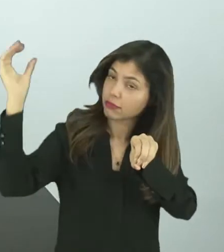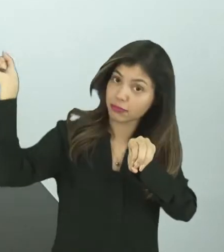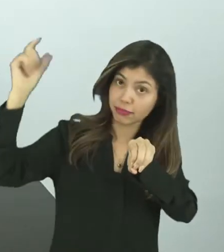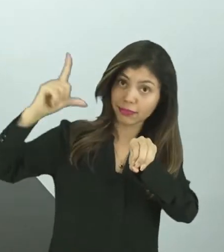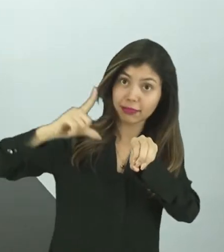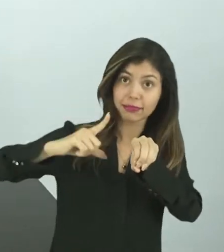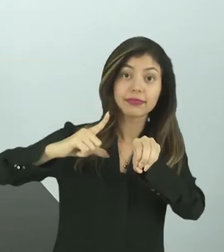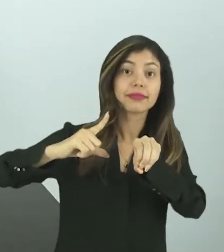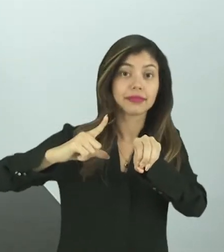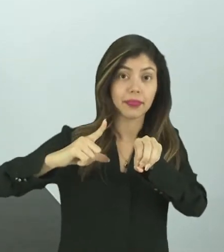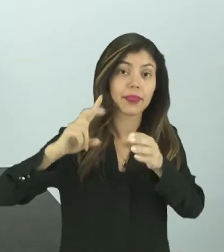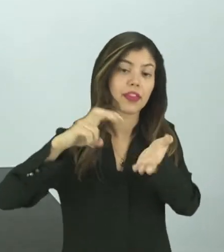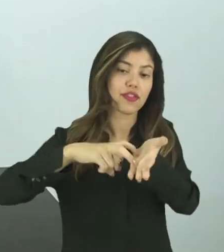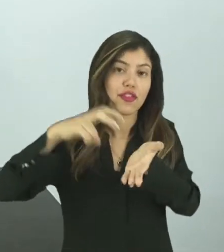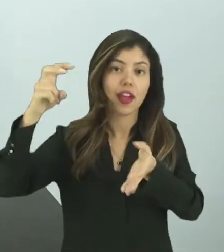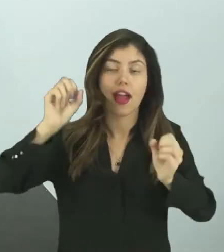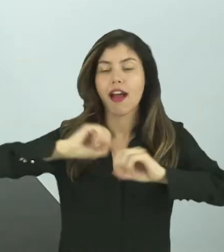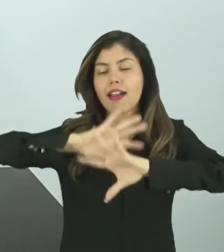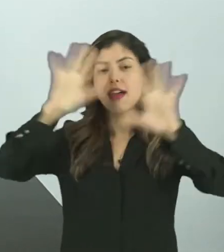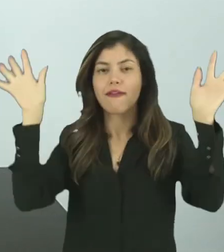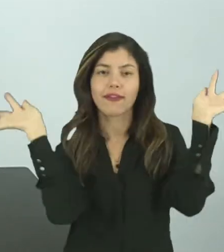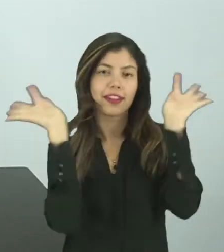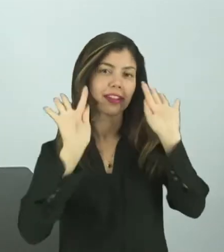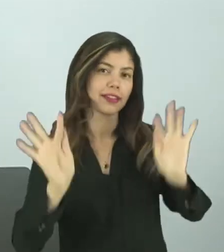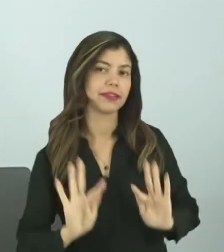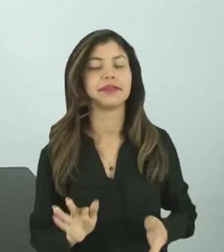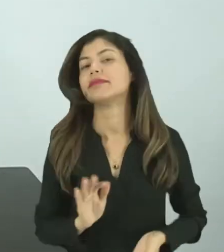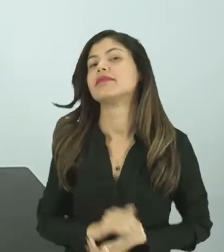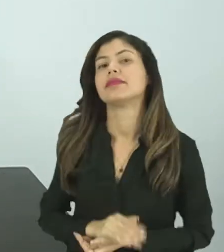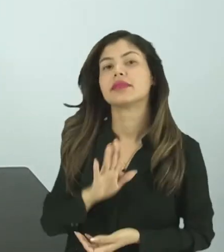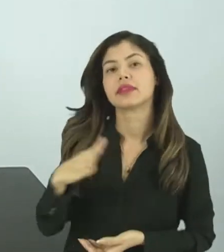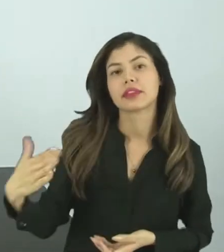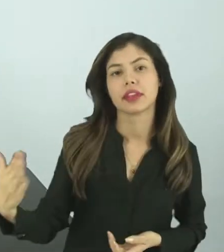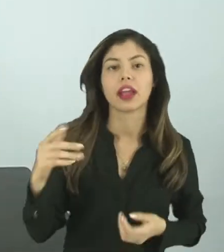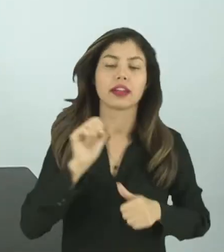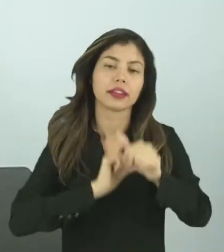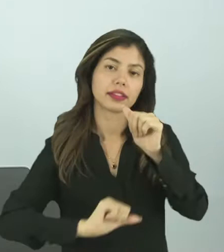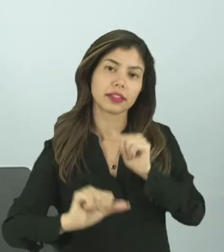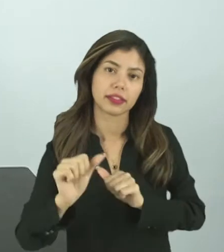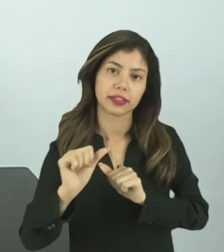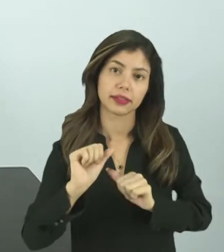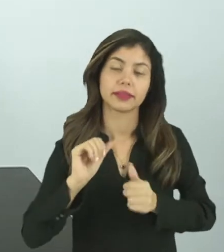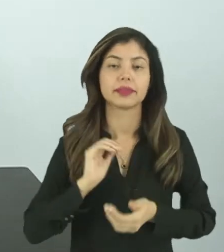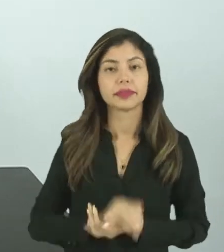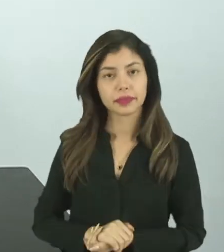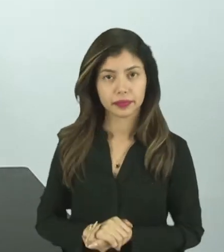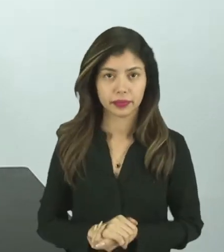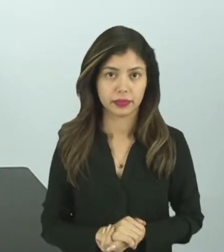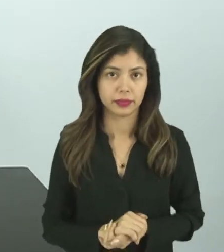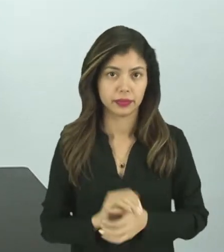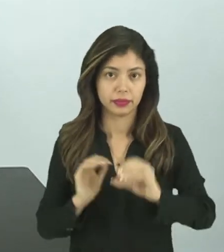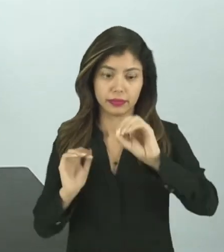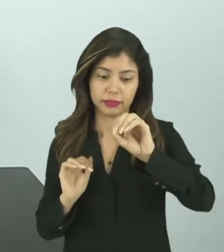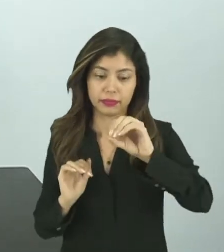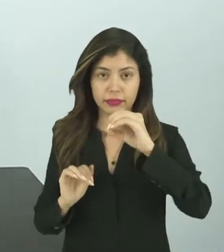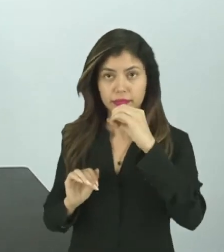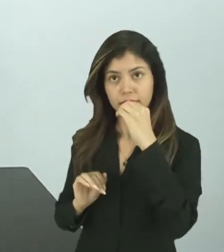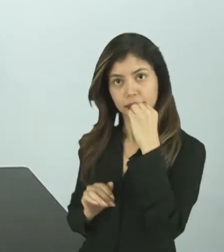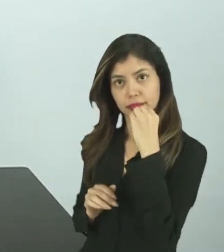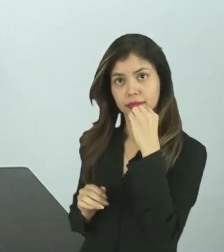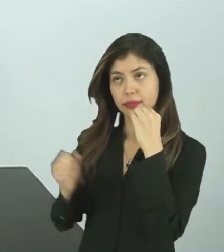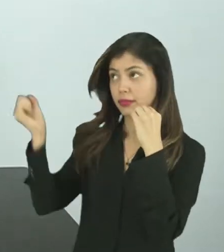o dia em que fica claro, alegre. E aí quando ele vai mudando a sua posição, fica a parte da